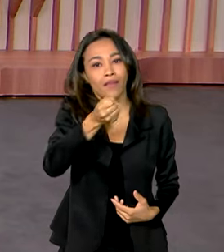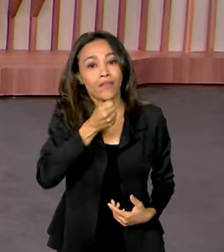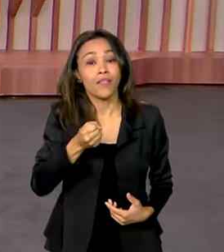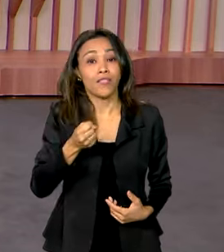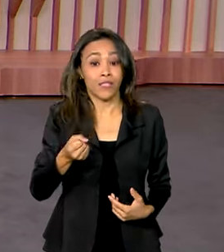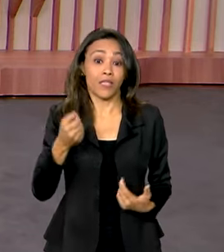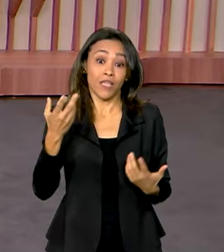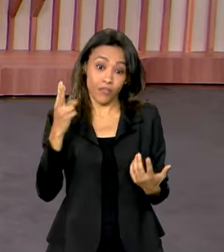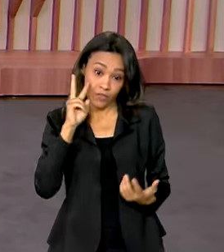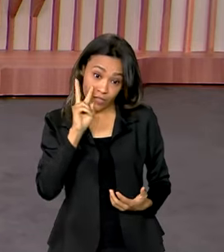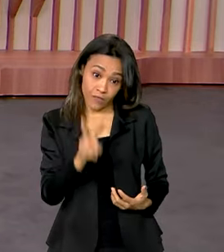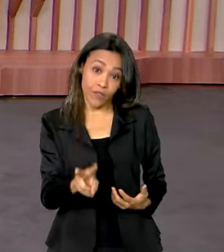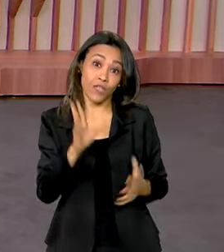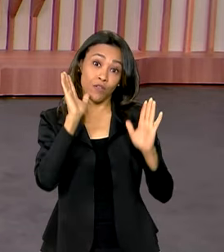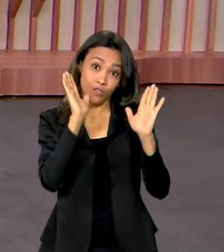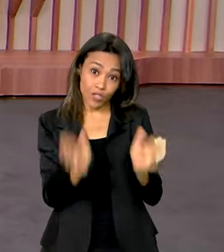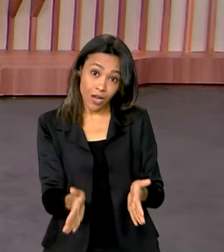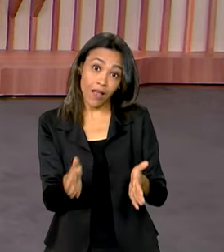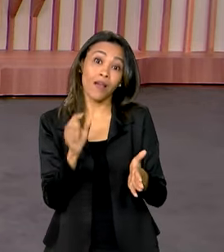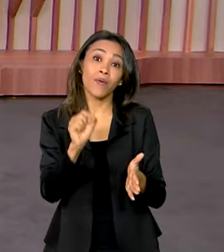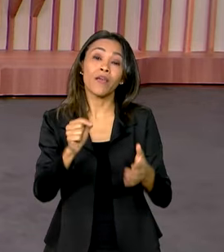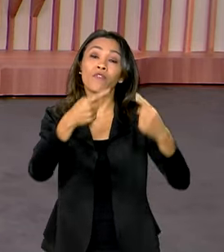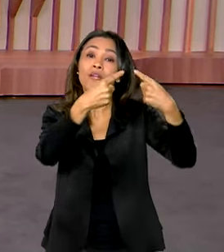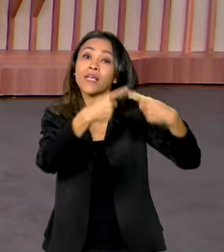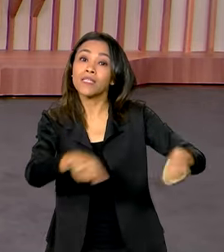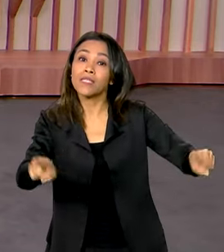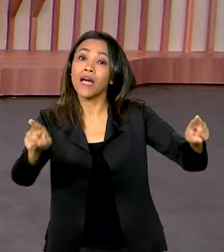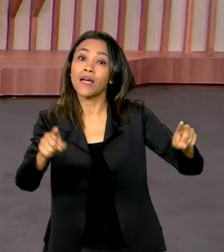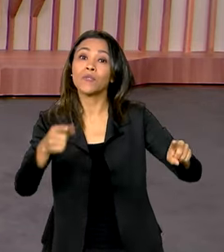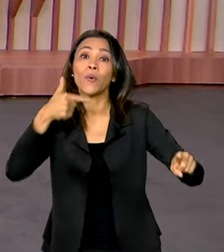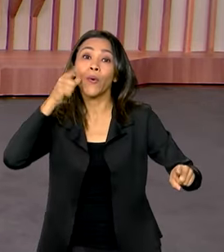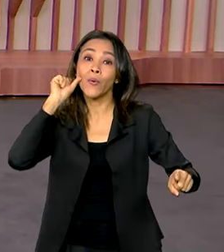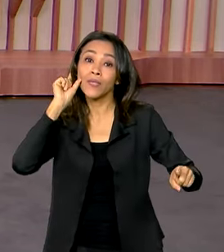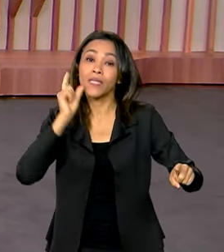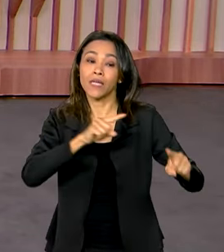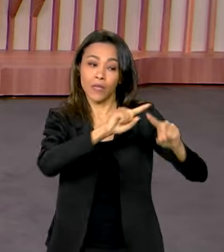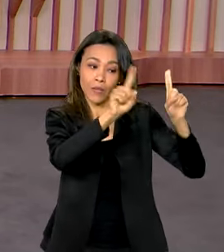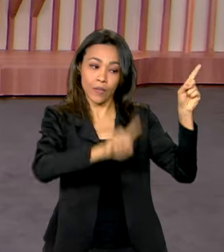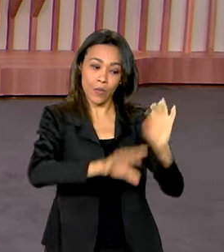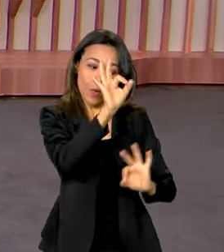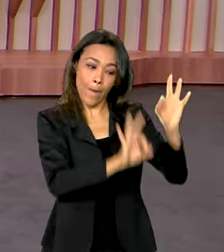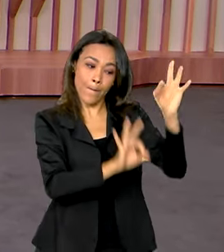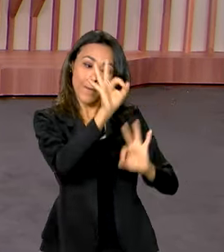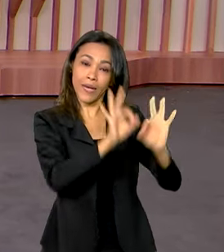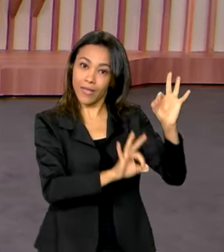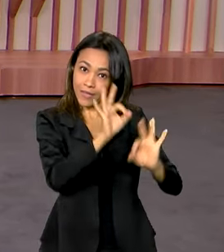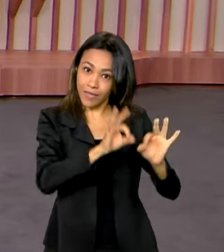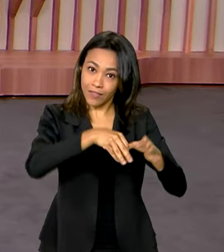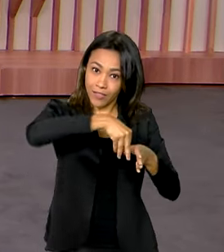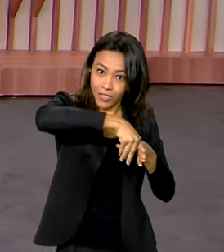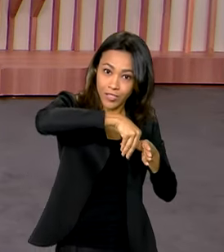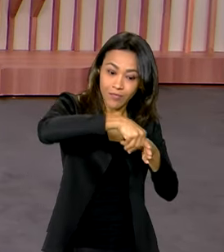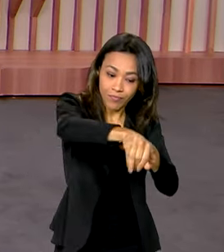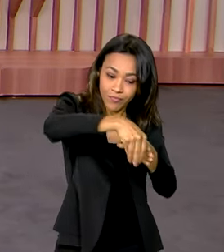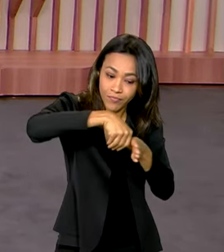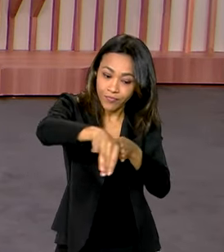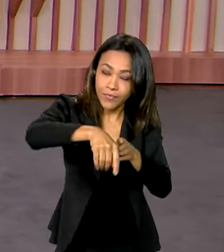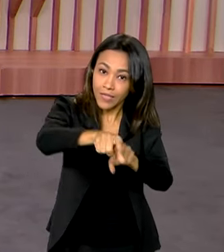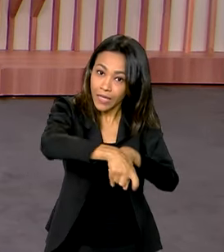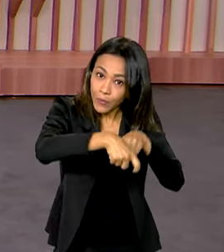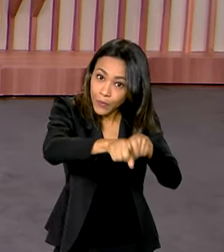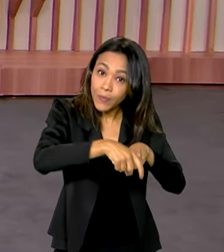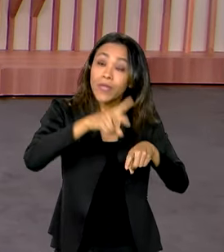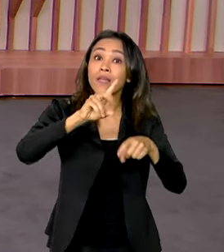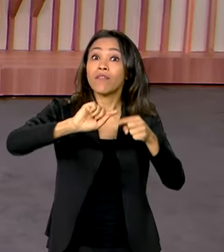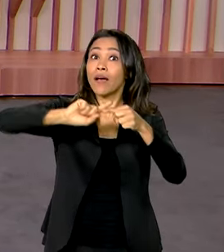como vocês viram aqui já no Brasil em Dia, foi lançado o novo Plano Safra, que entra em vigor agora e vai até a metade